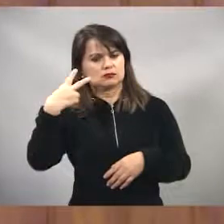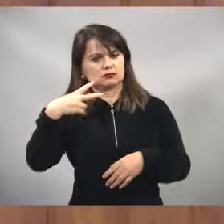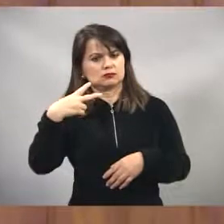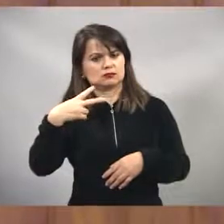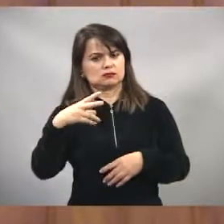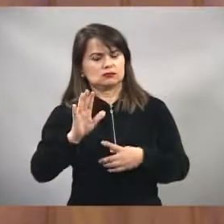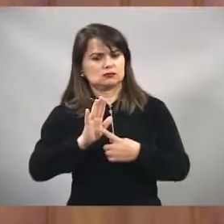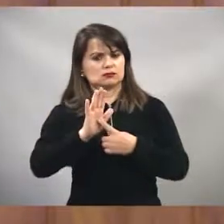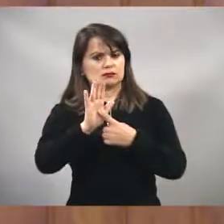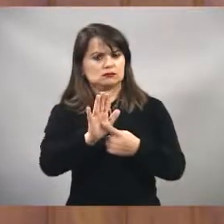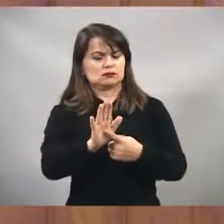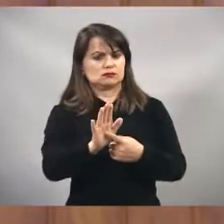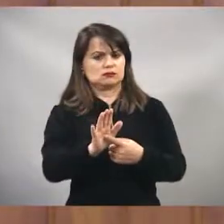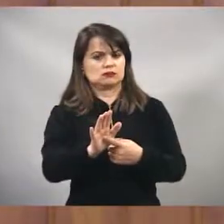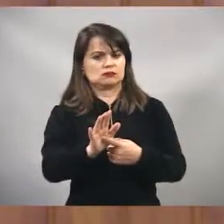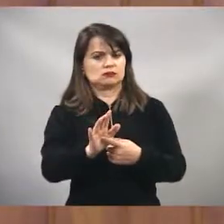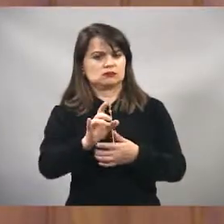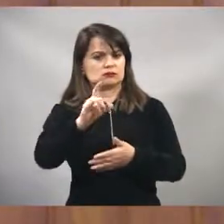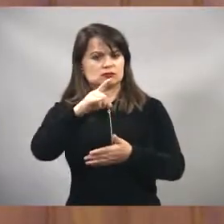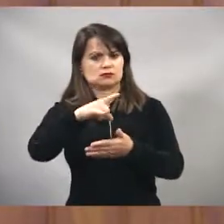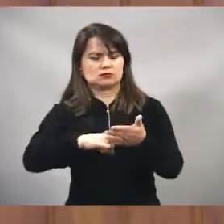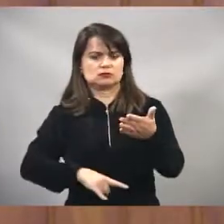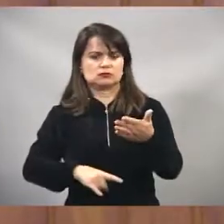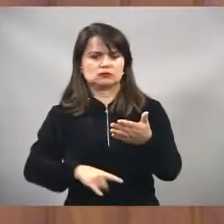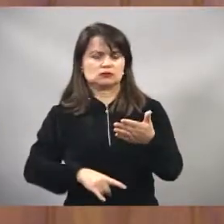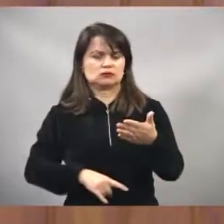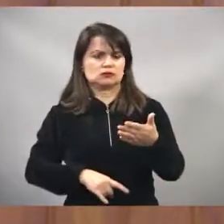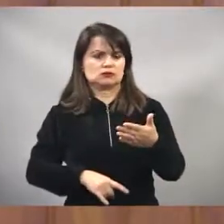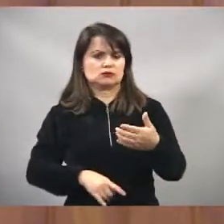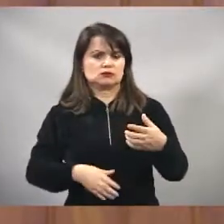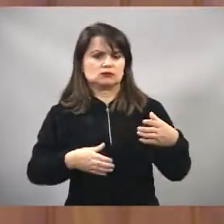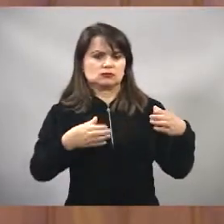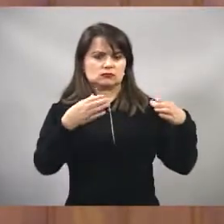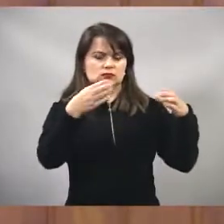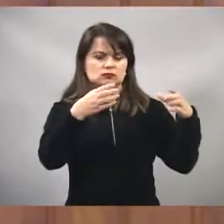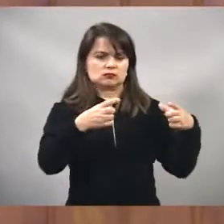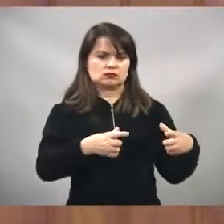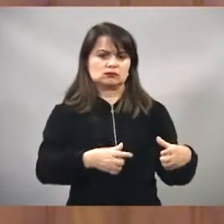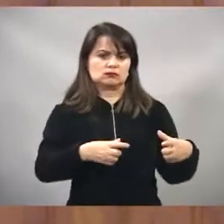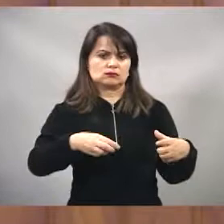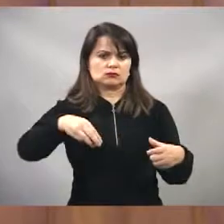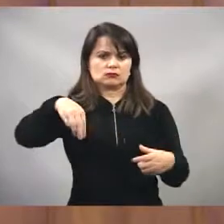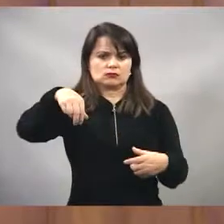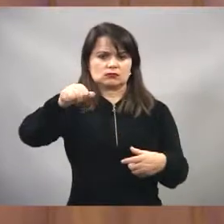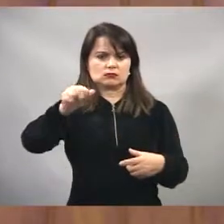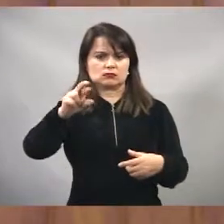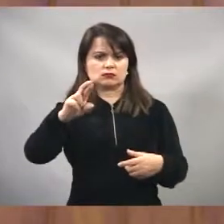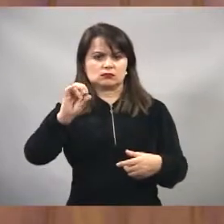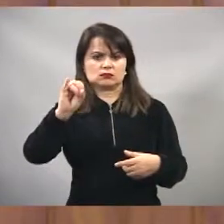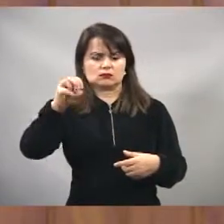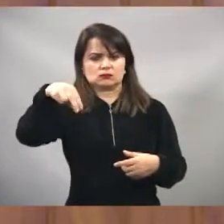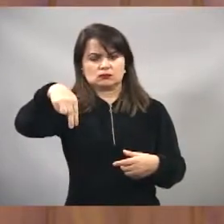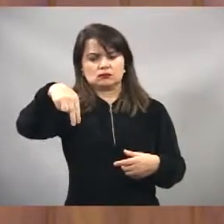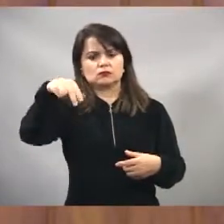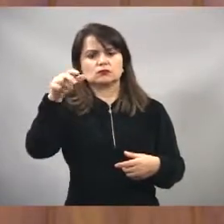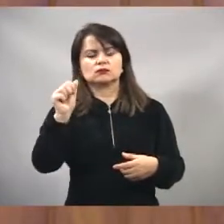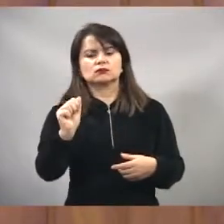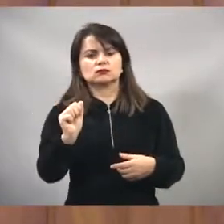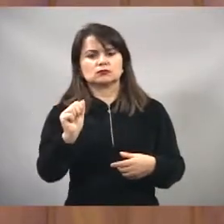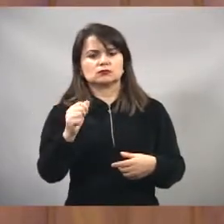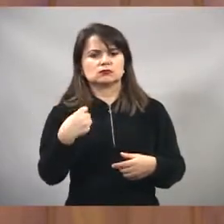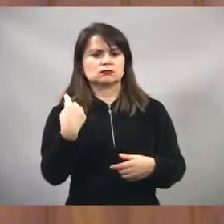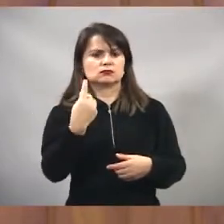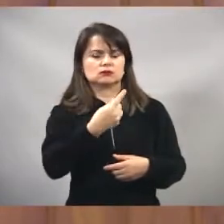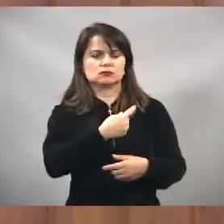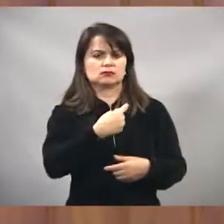recurso. E no Marina Moretti, o vereador João Dubar, vereador Luiz Eduardo Nardi e a minha pessoa destinamos